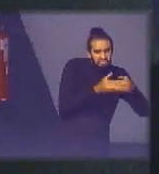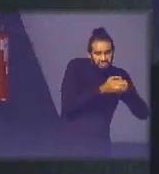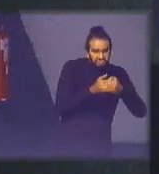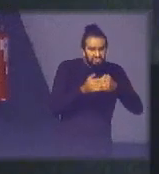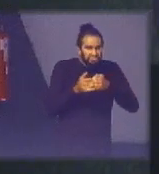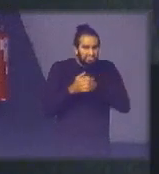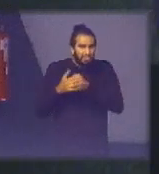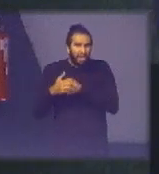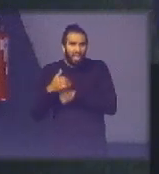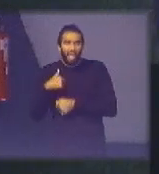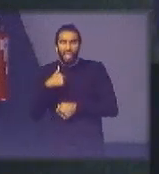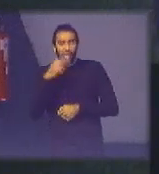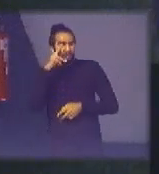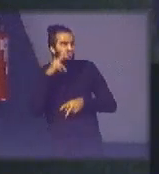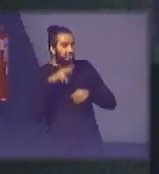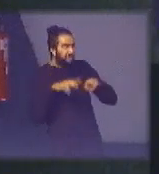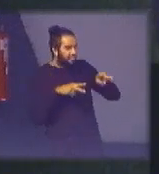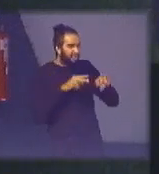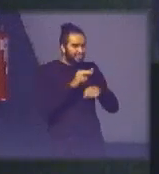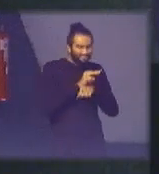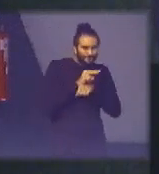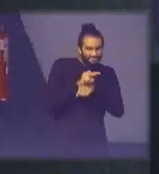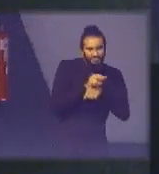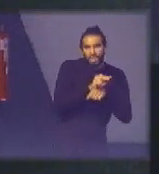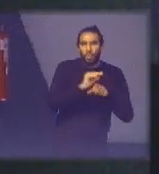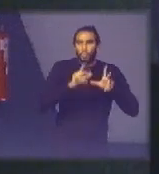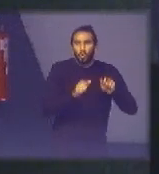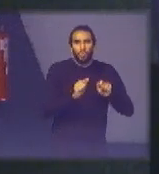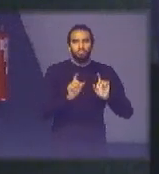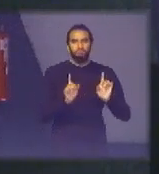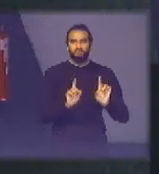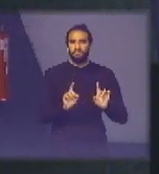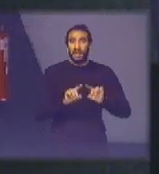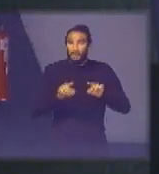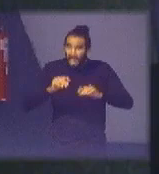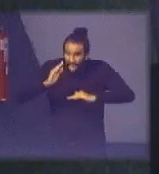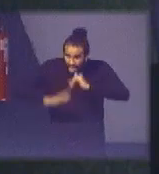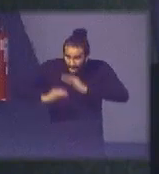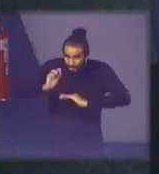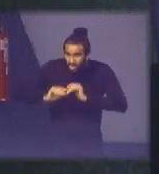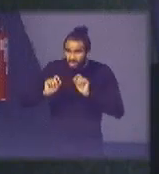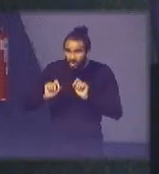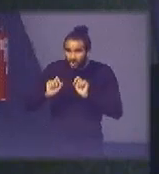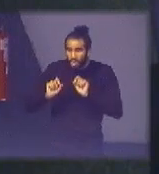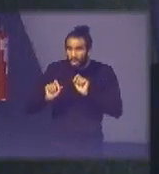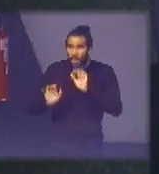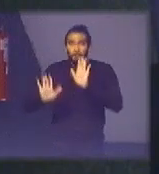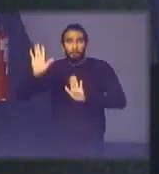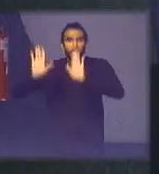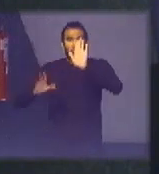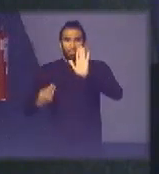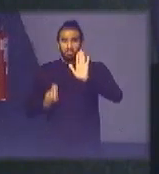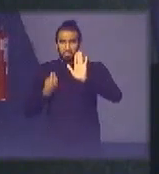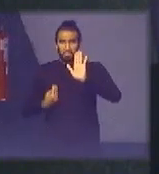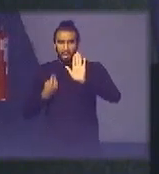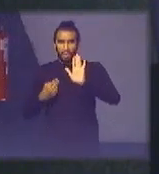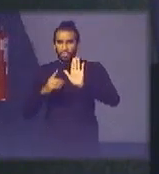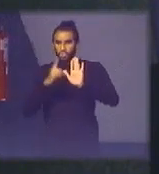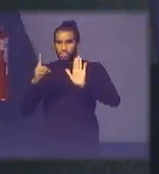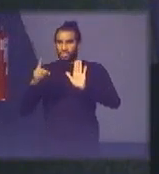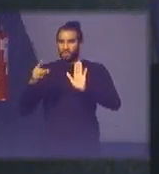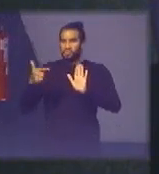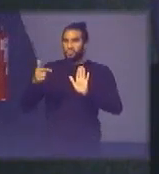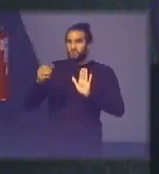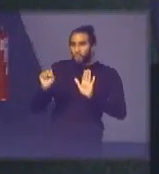sei o que está acontecendo lá e a prática que acontece mesmo são pregões presenciais no dia 28 29 30 de